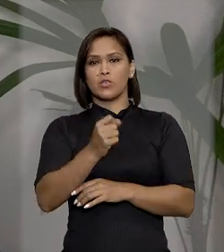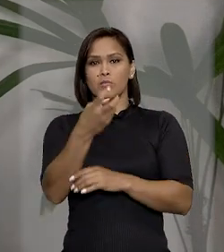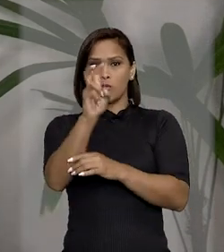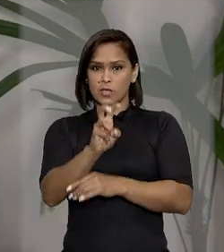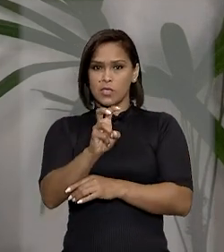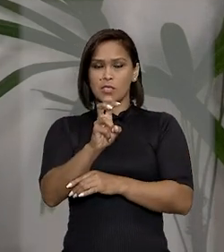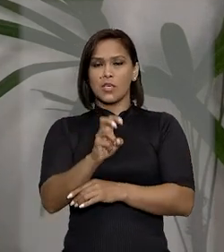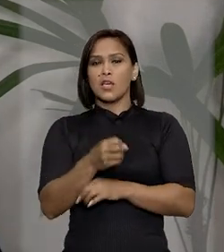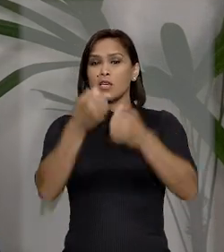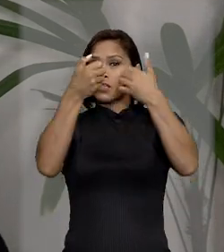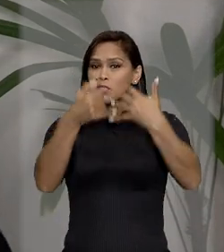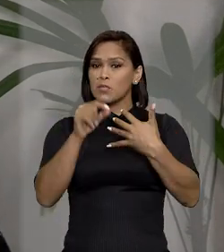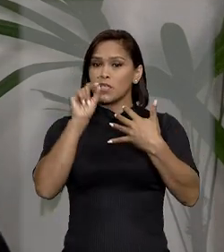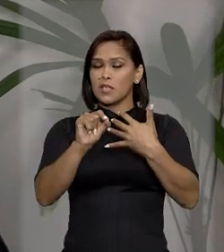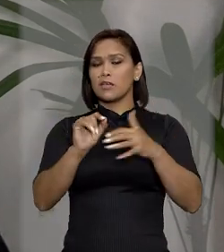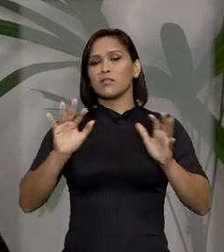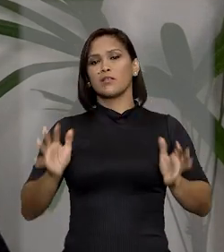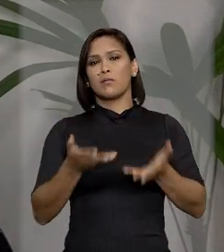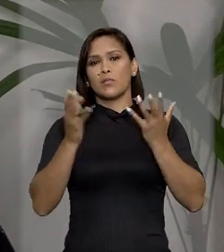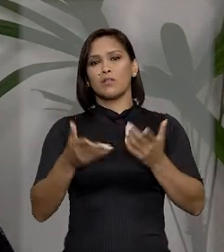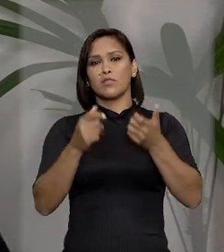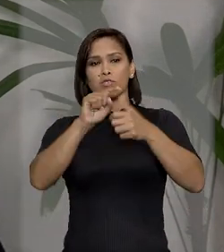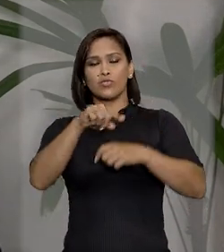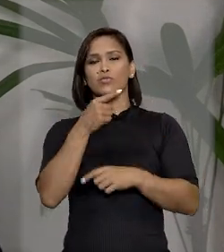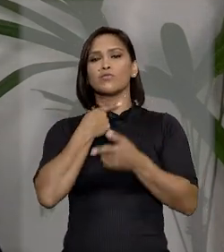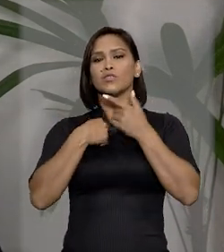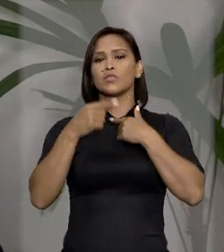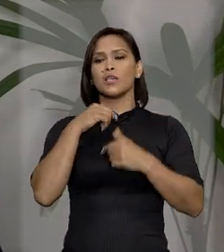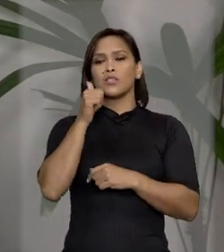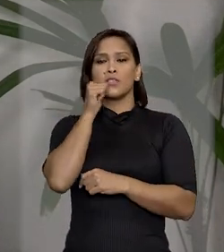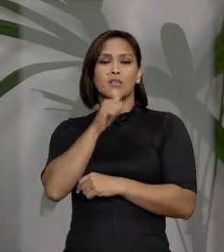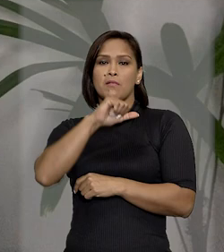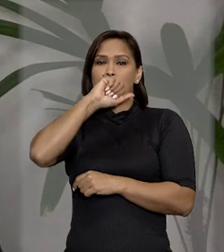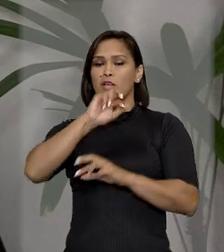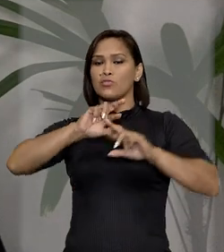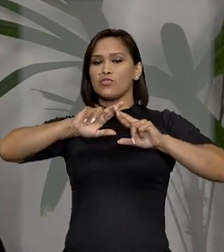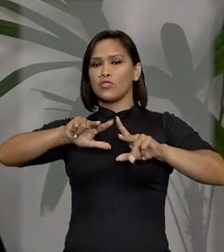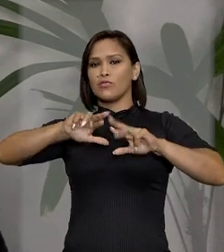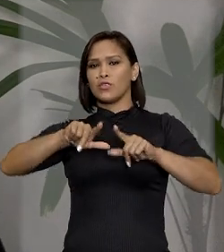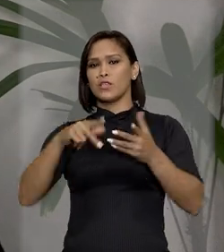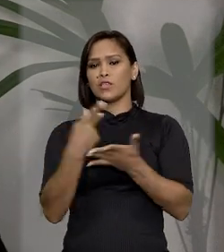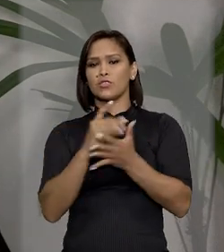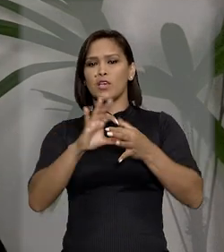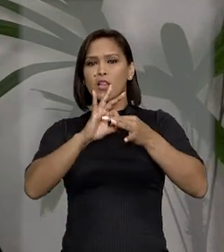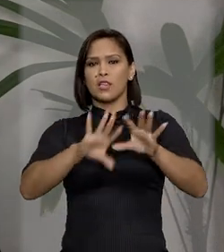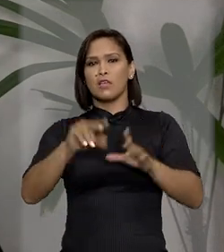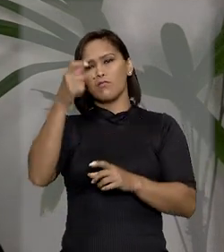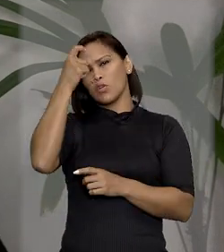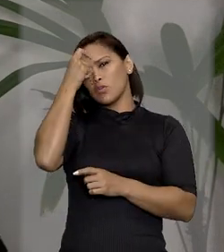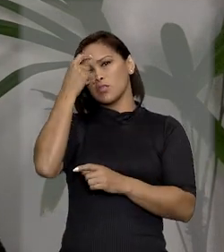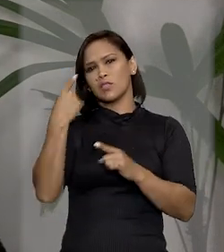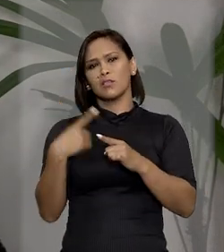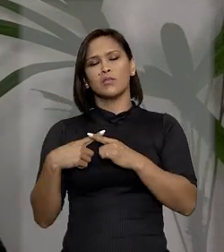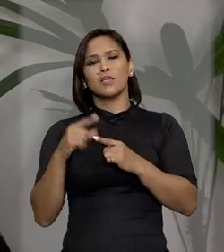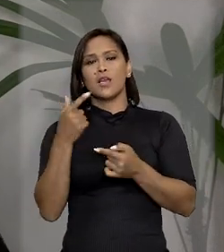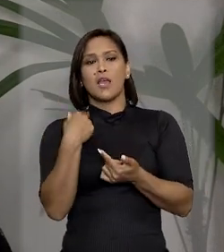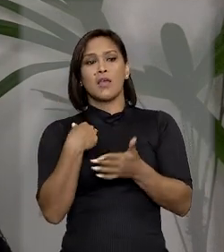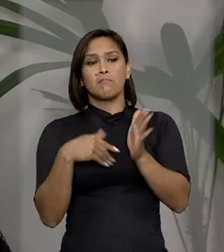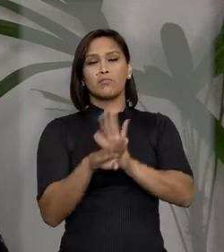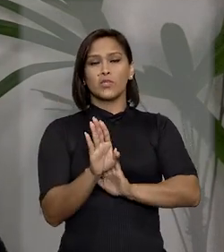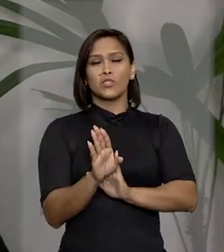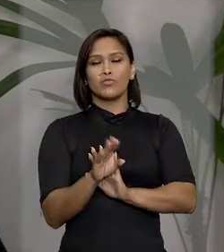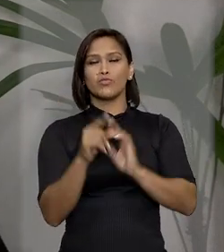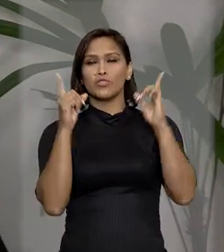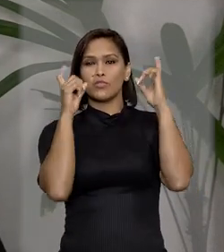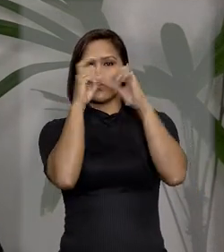firmada em 2015 sob a alegação de que a manifestação de vontade de sua mãe não se deu de forma livre e consciente e